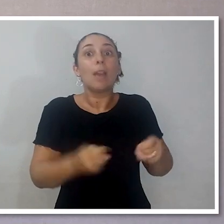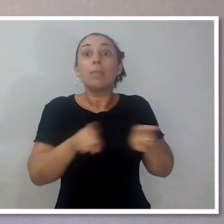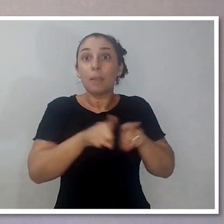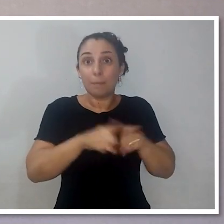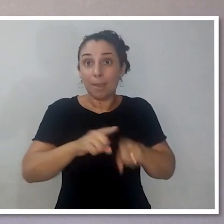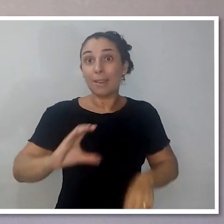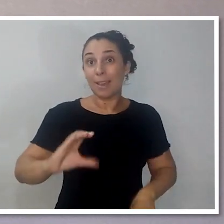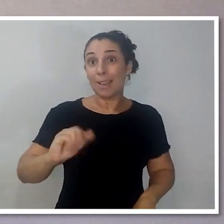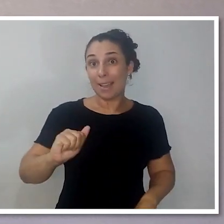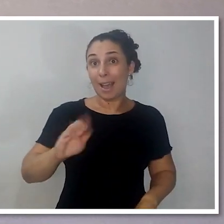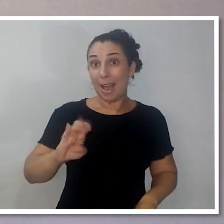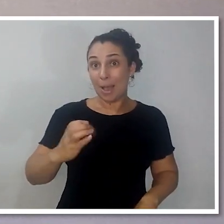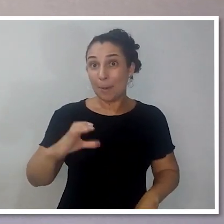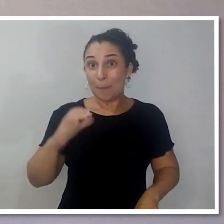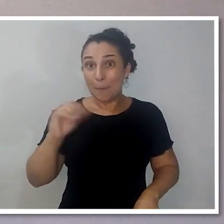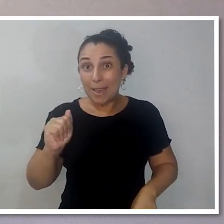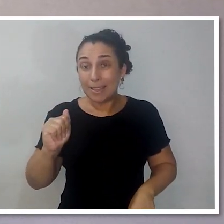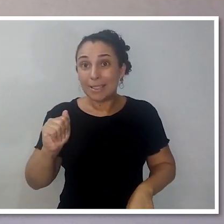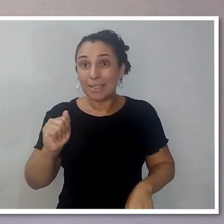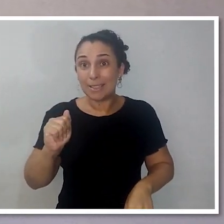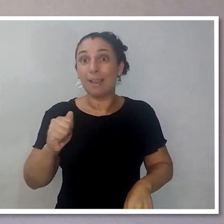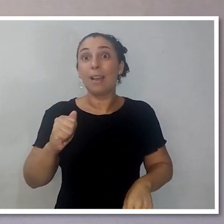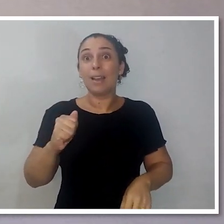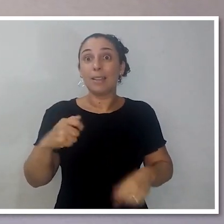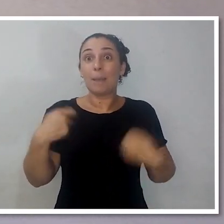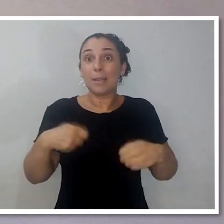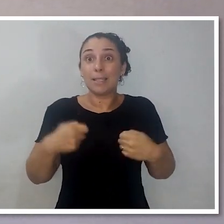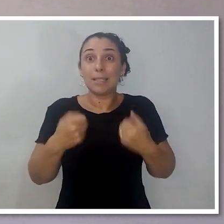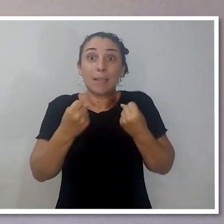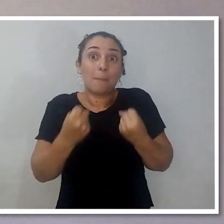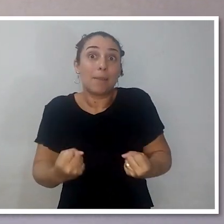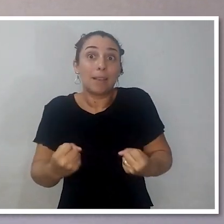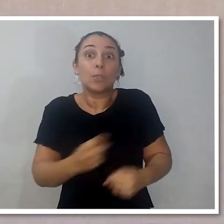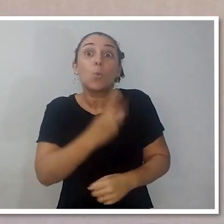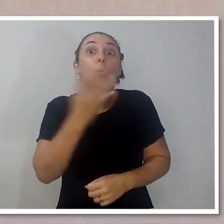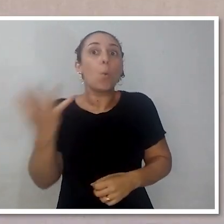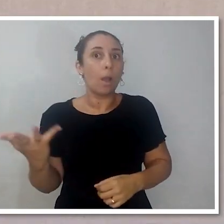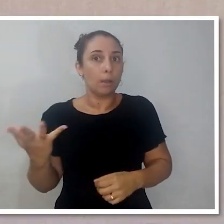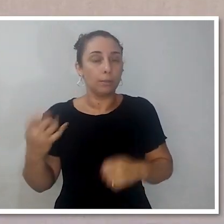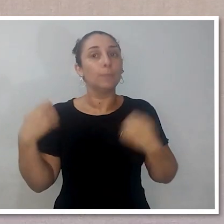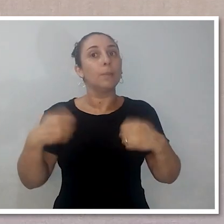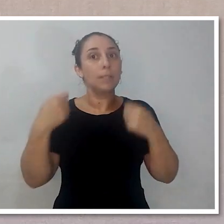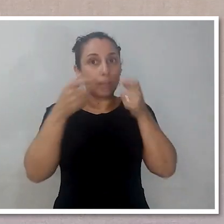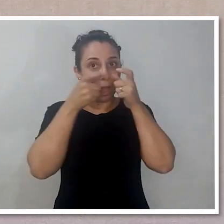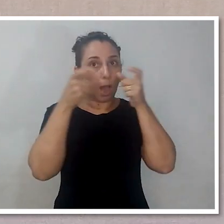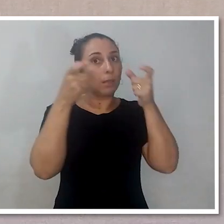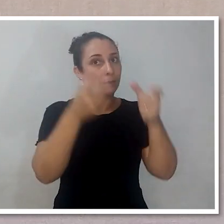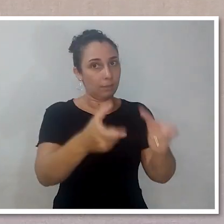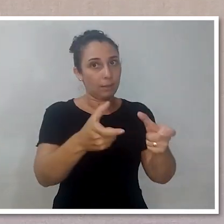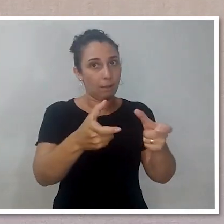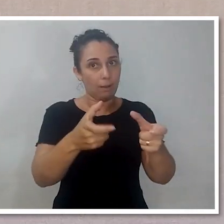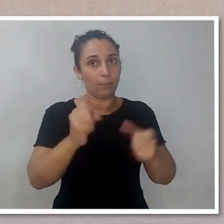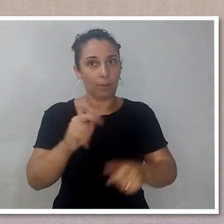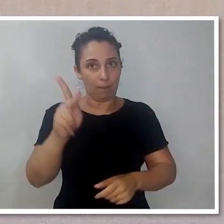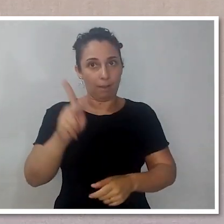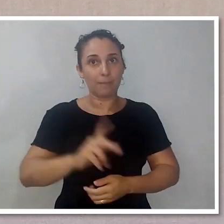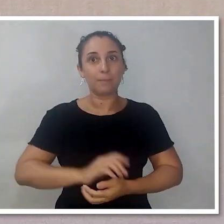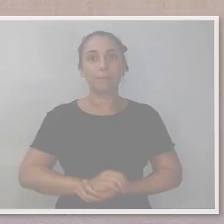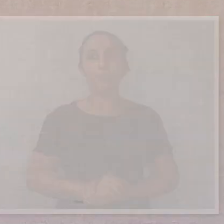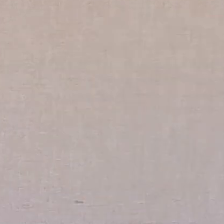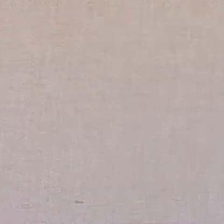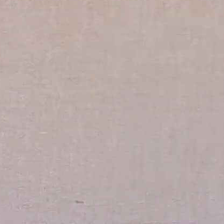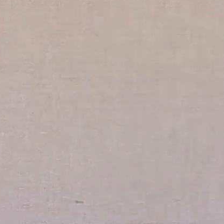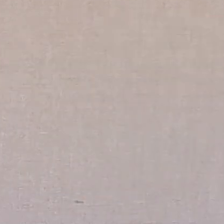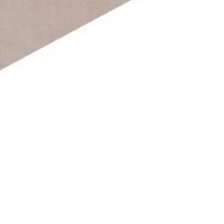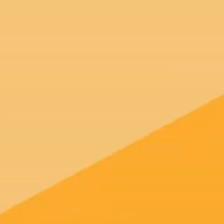carga e a cabeça suporta outra carga. Se ligue nesses detalhes, não ficar atento para isso pode te custar muito